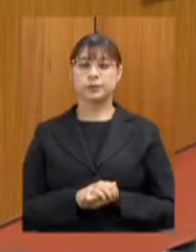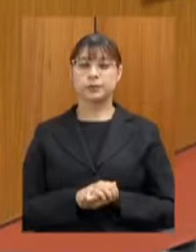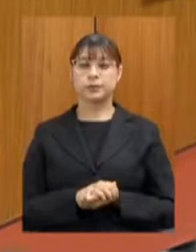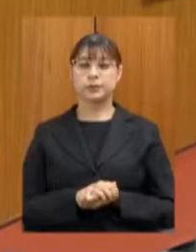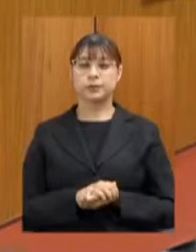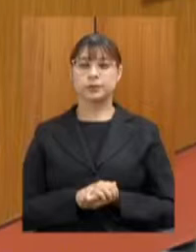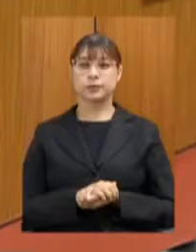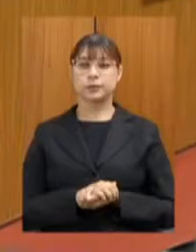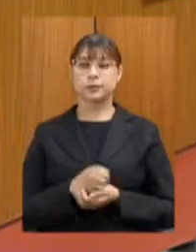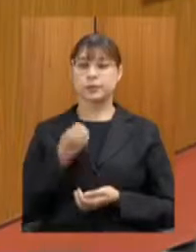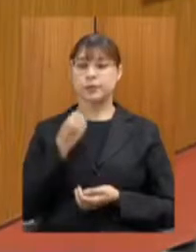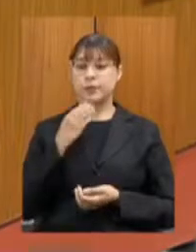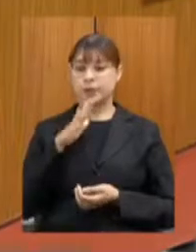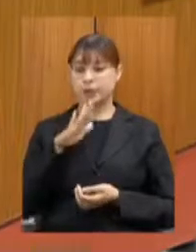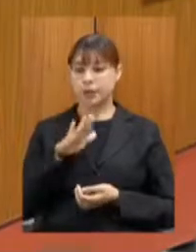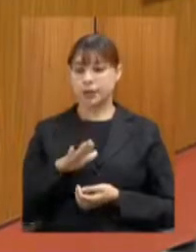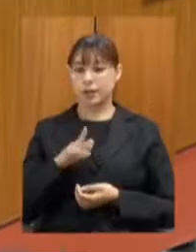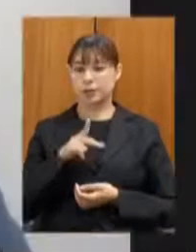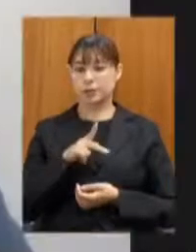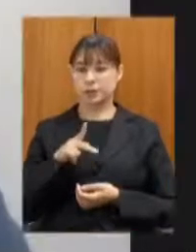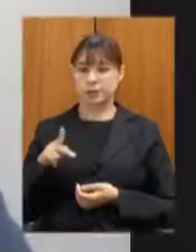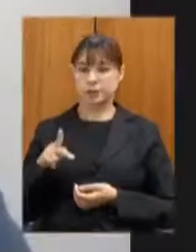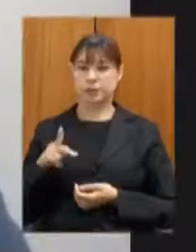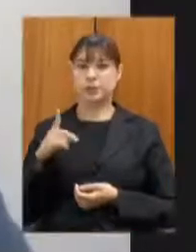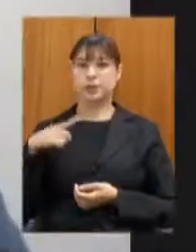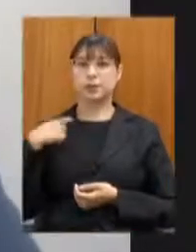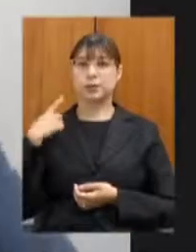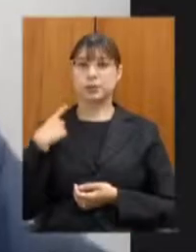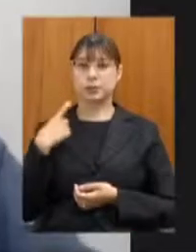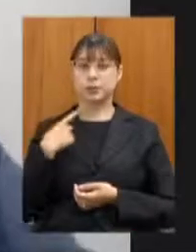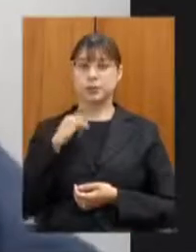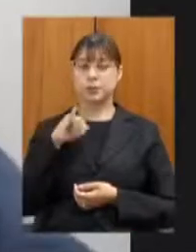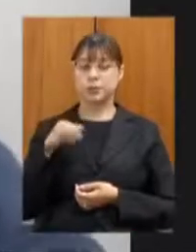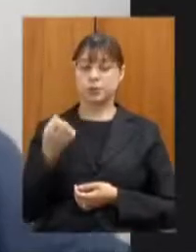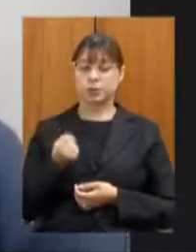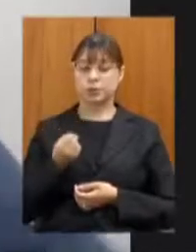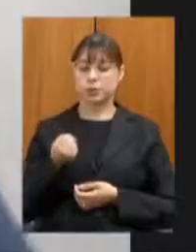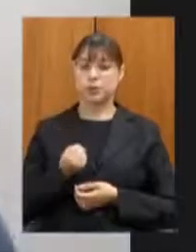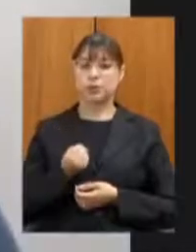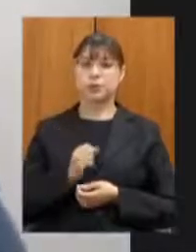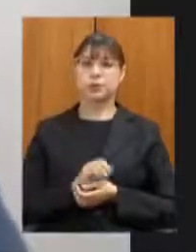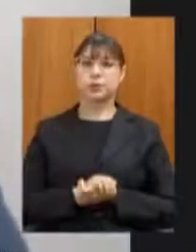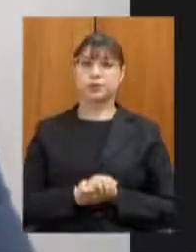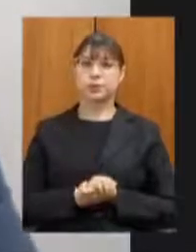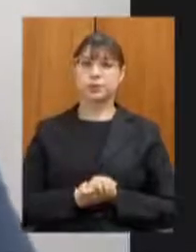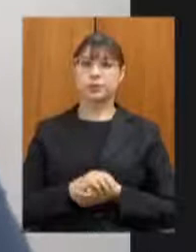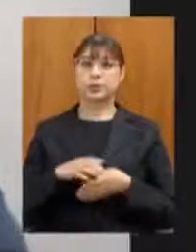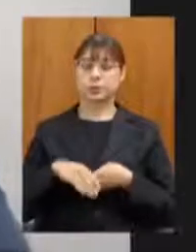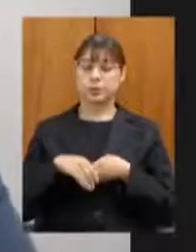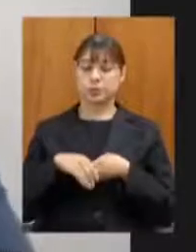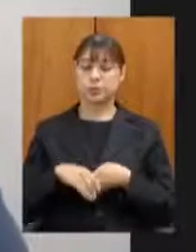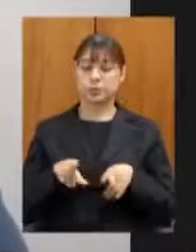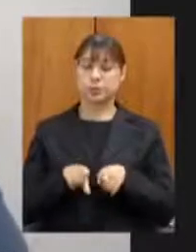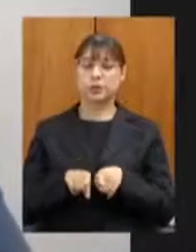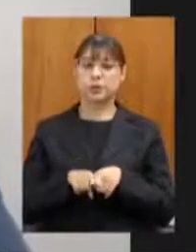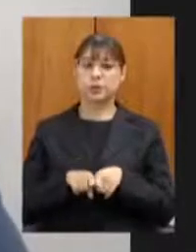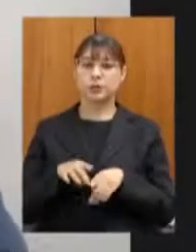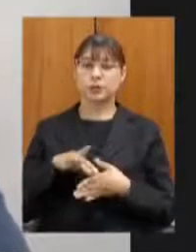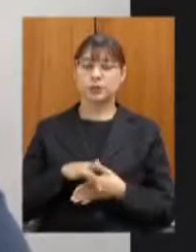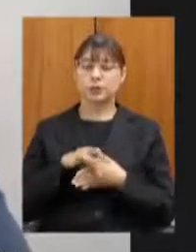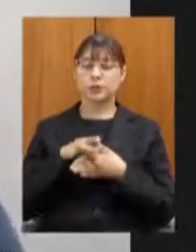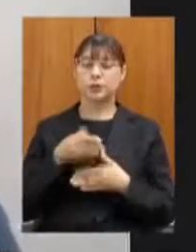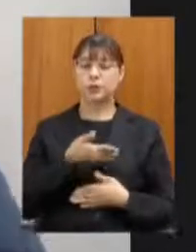Boa tarde presidente deputado João Leite cumprimentar também o líder de governo